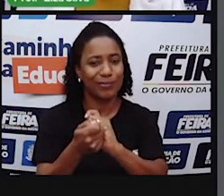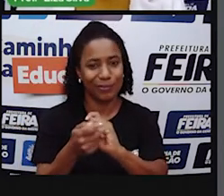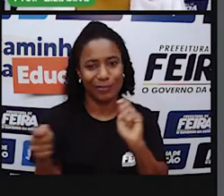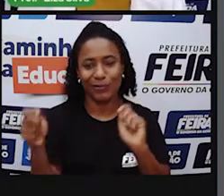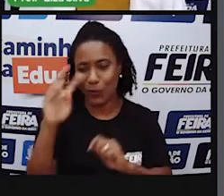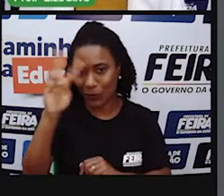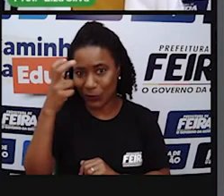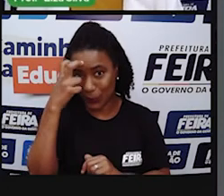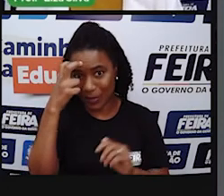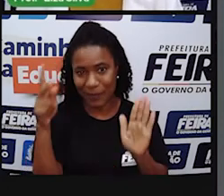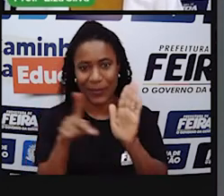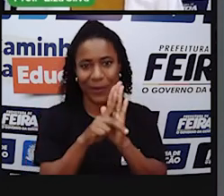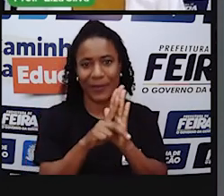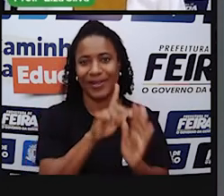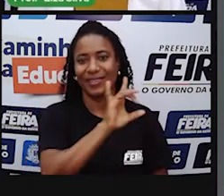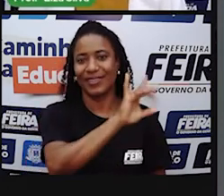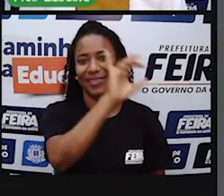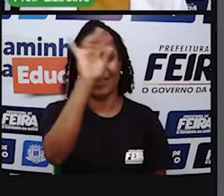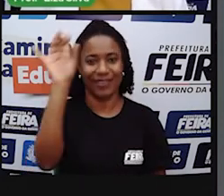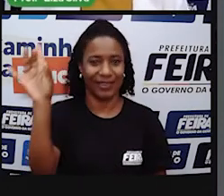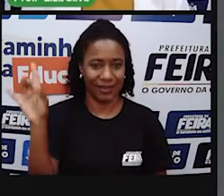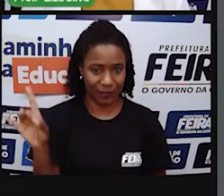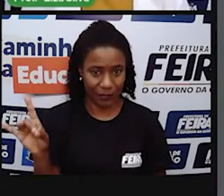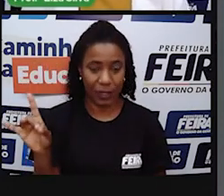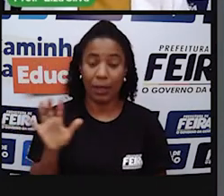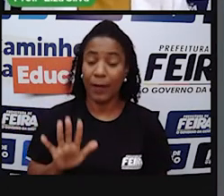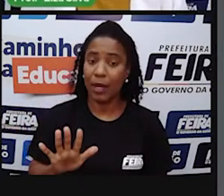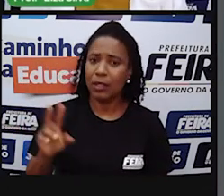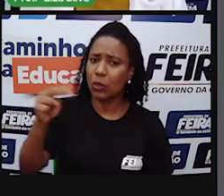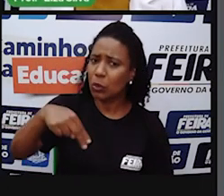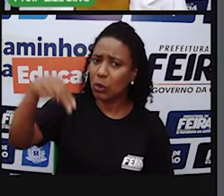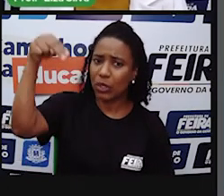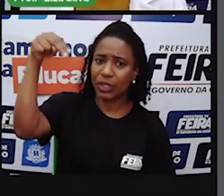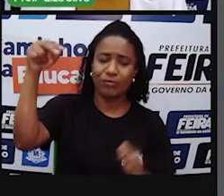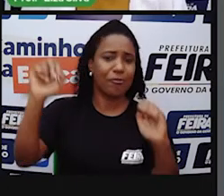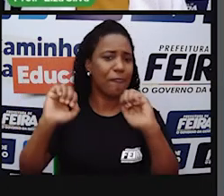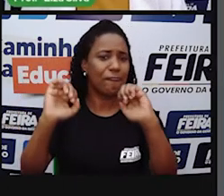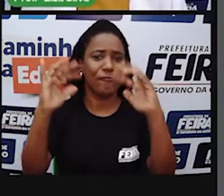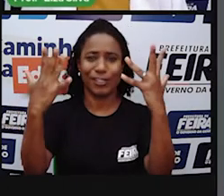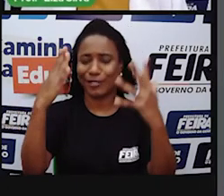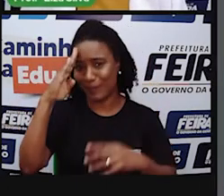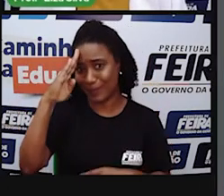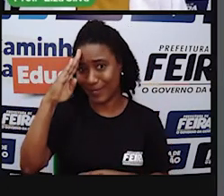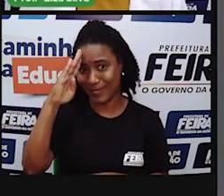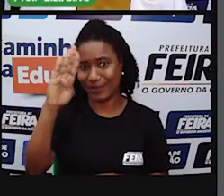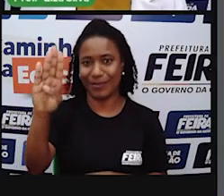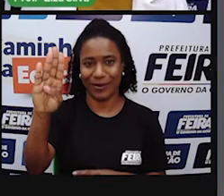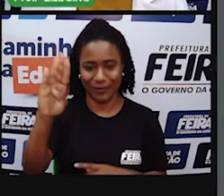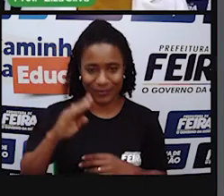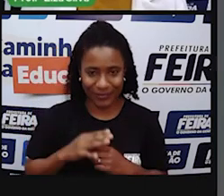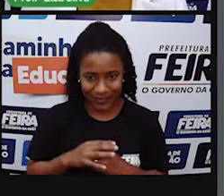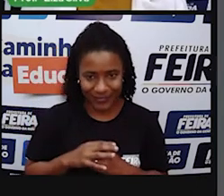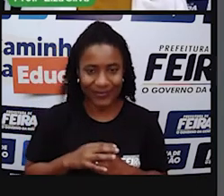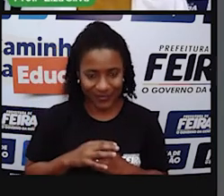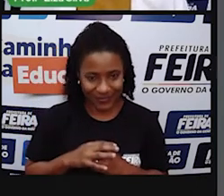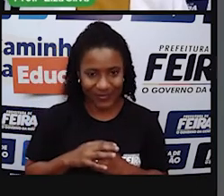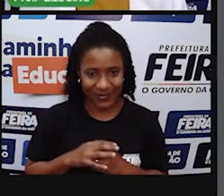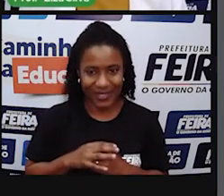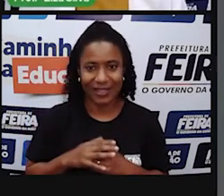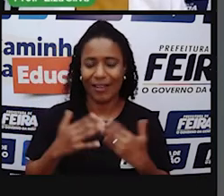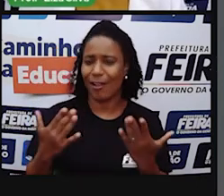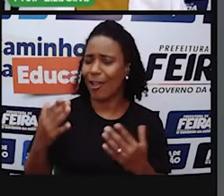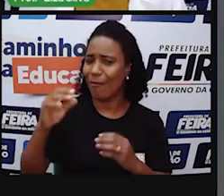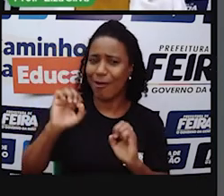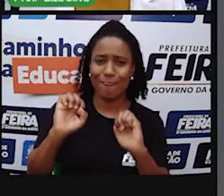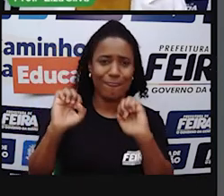No Nordeste Nós temos uma das maiores festas juninas Que se destacam E uma